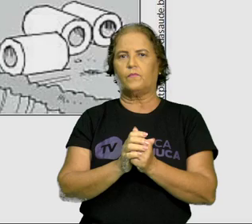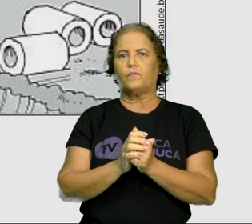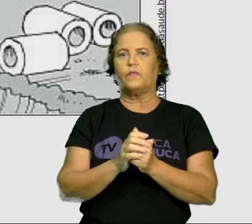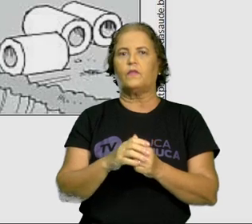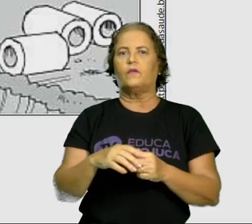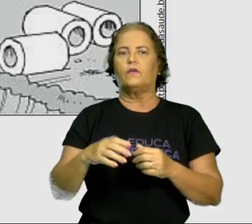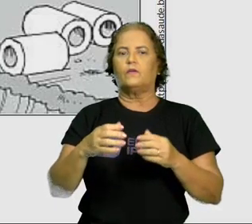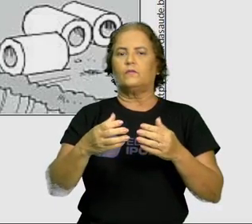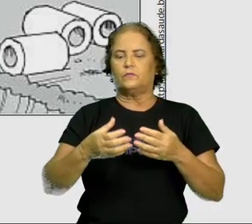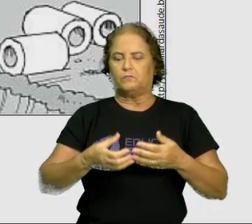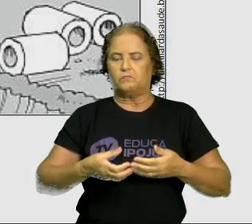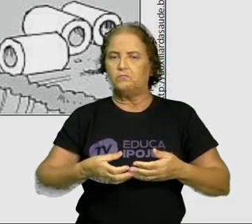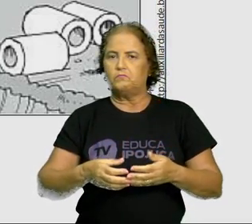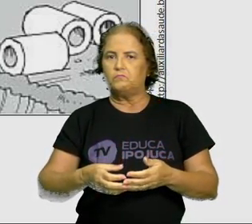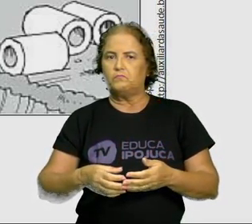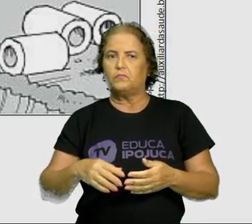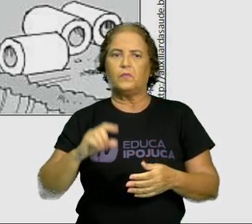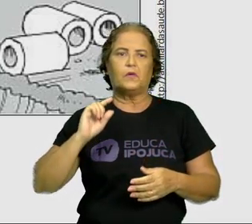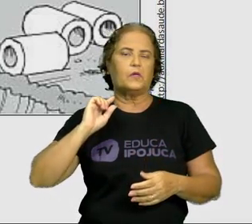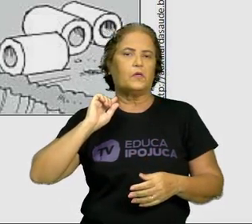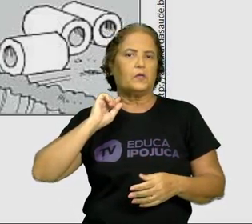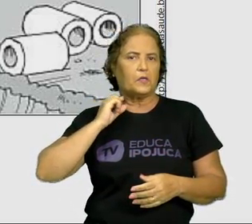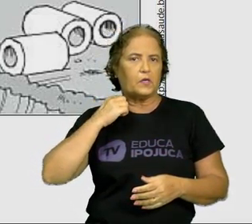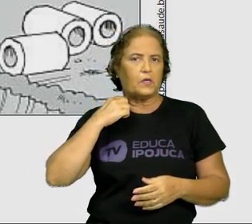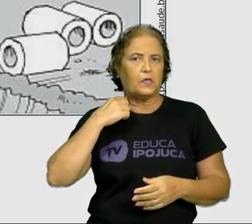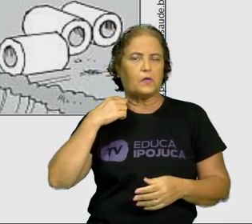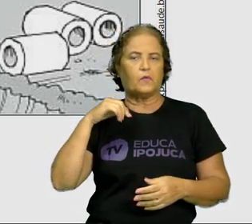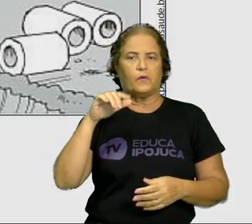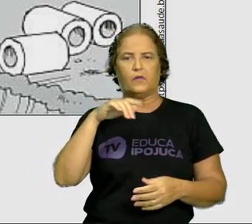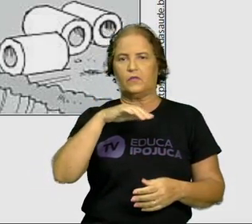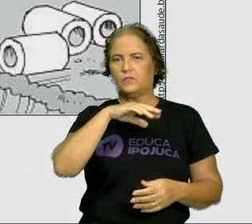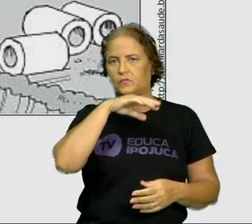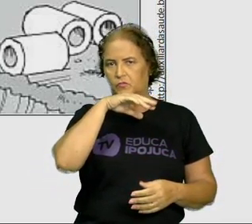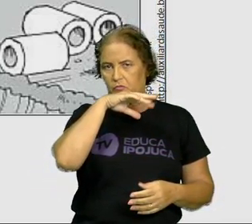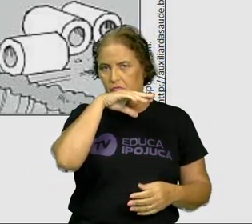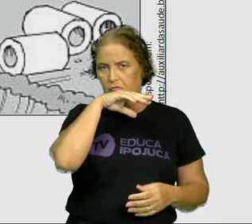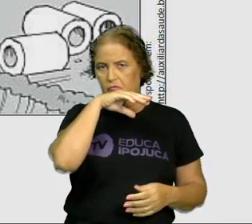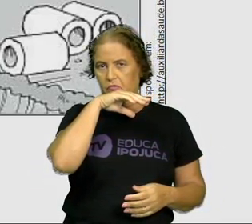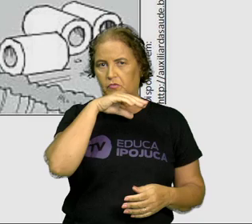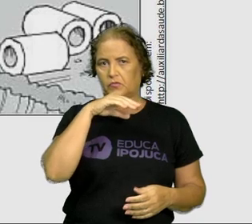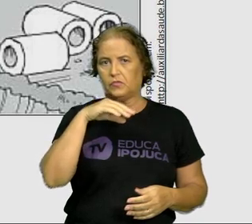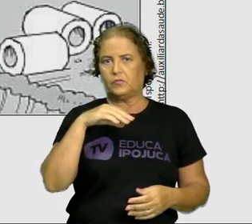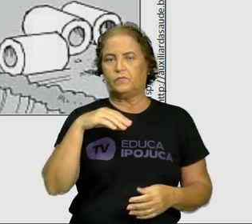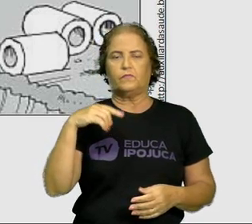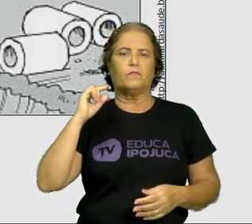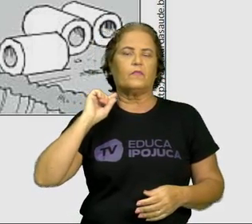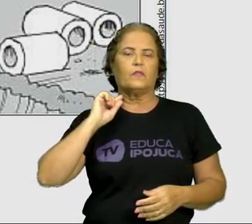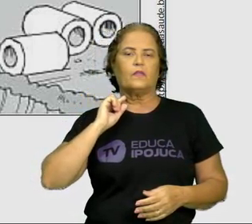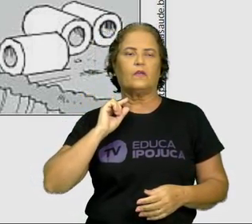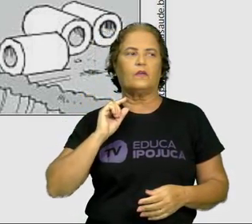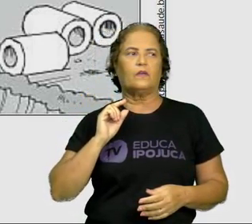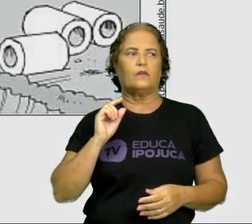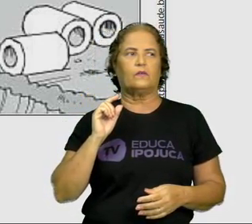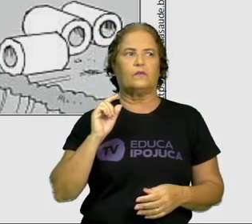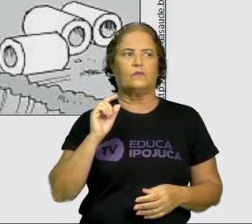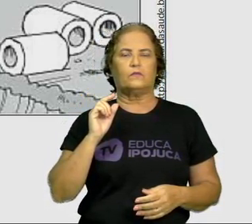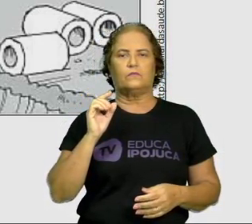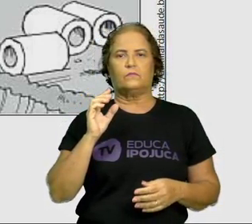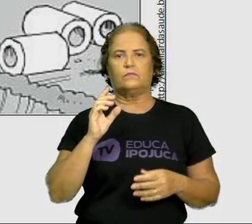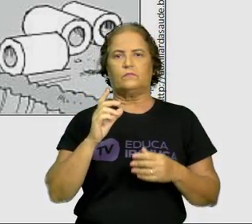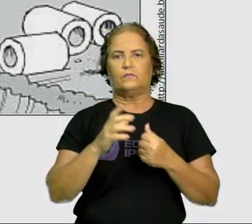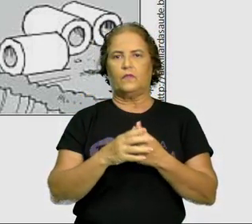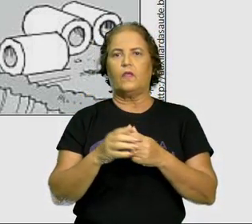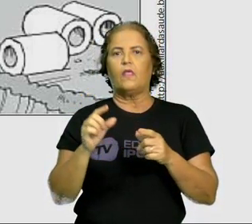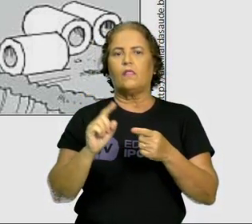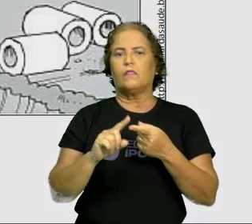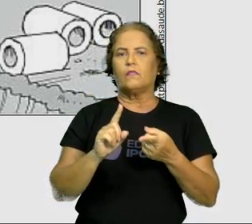esgoto, a água tratada, a coleta de lixo e as campanhas de vacinação. Contribui para uma higiene coletiva.